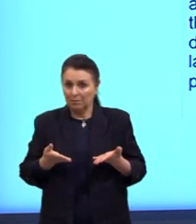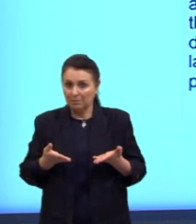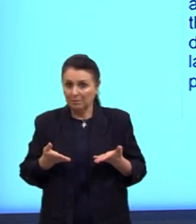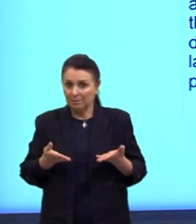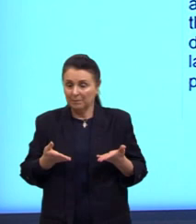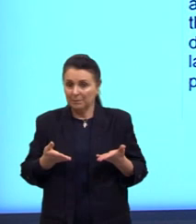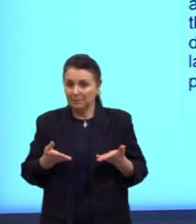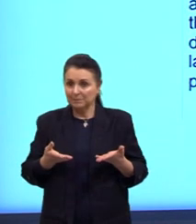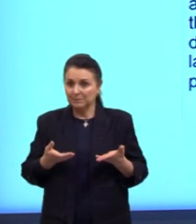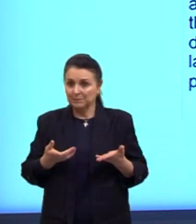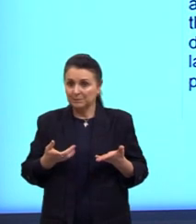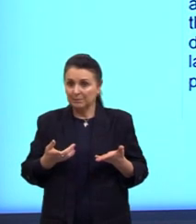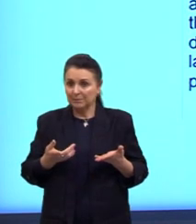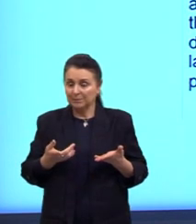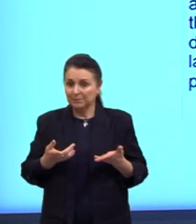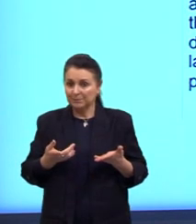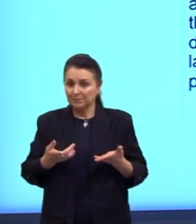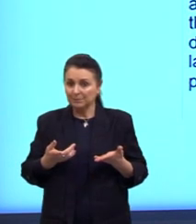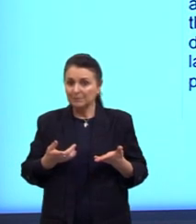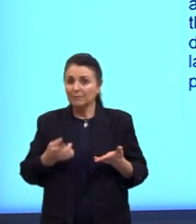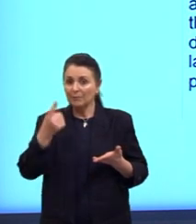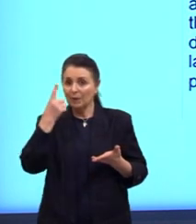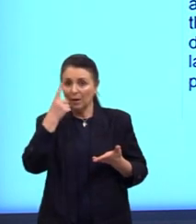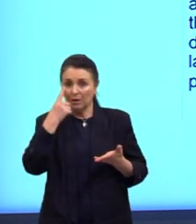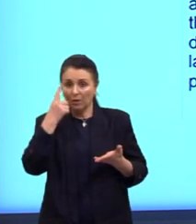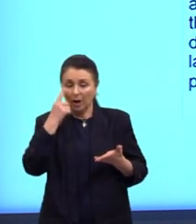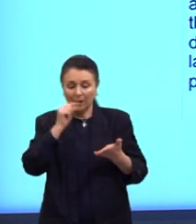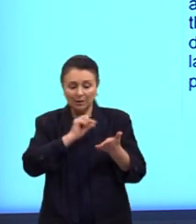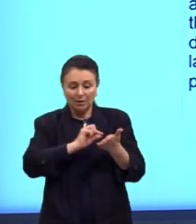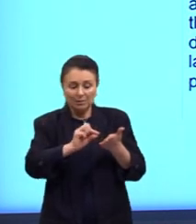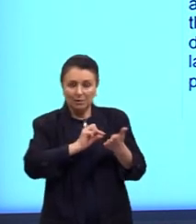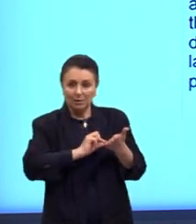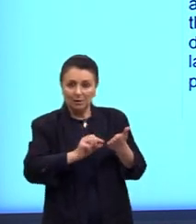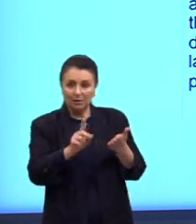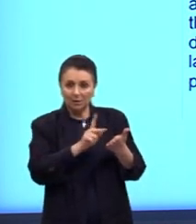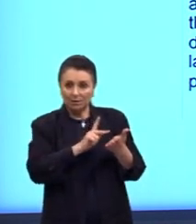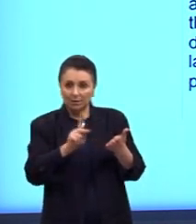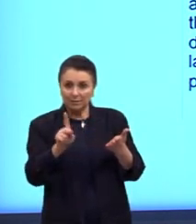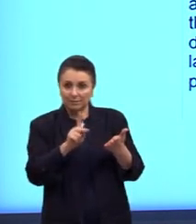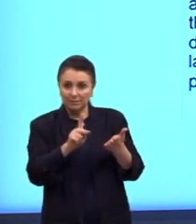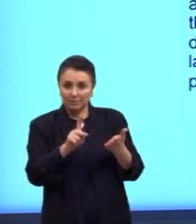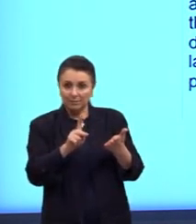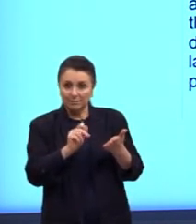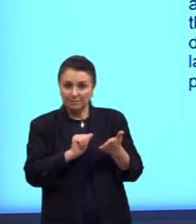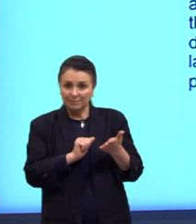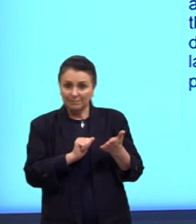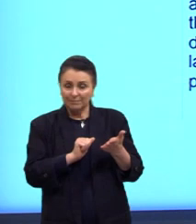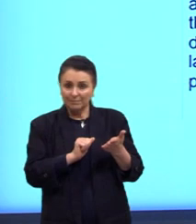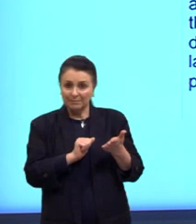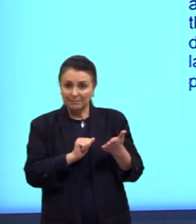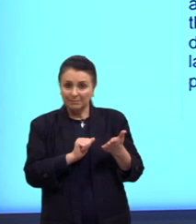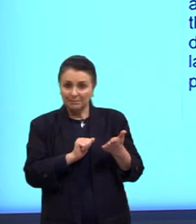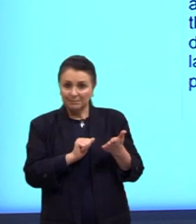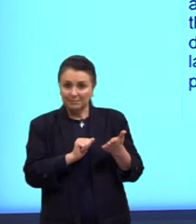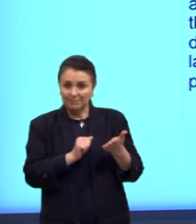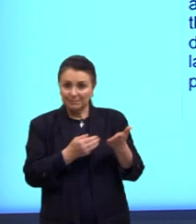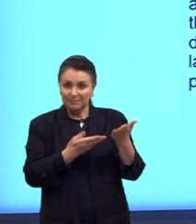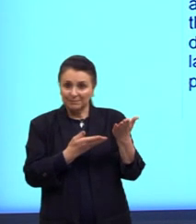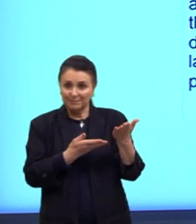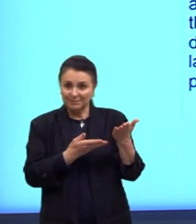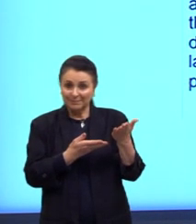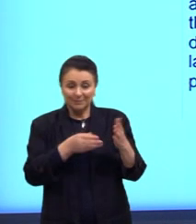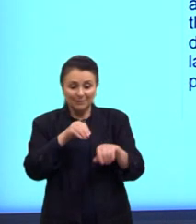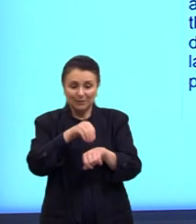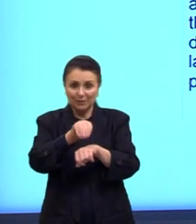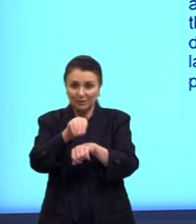Olha lá uma das linking words que eu sublinhei para vocês. Olha a dica.